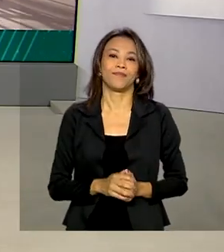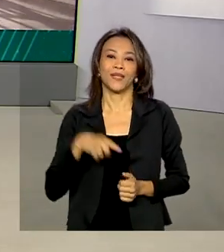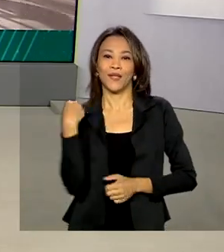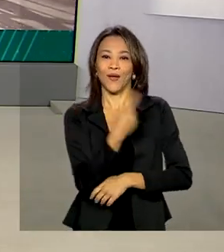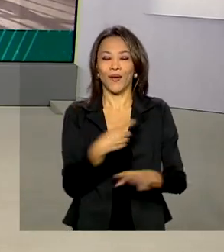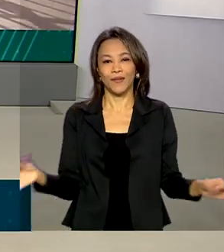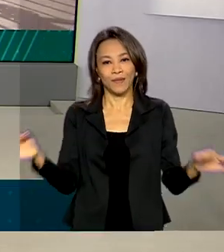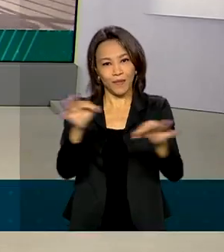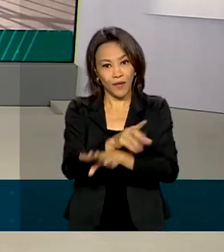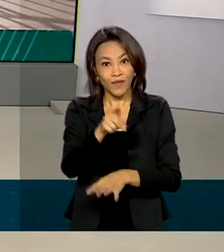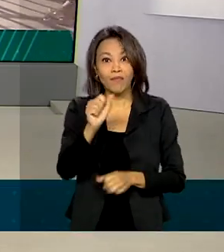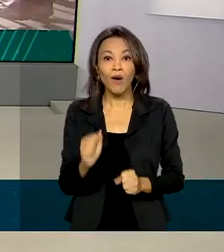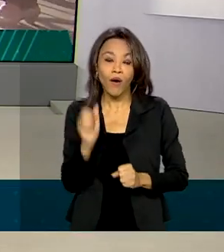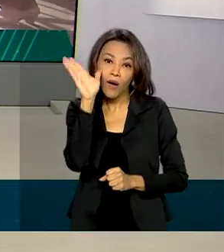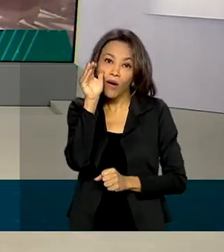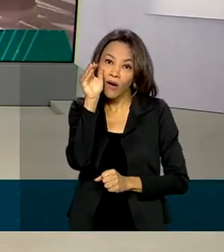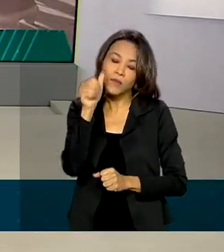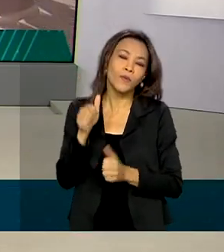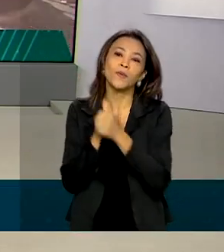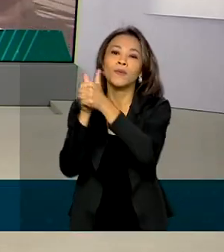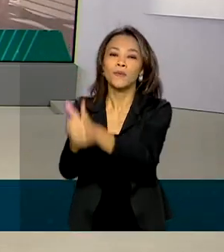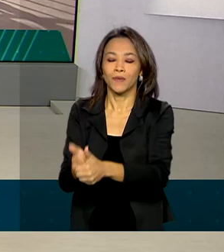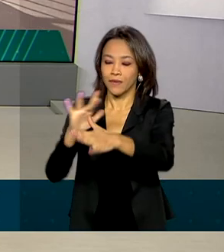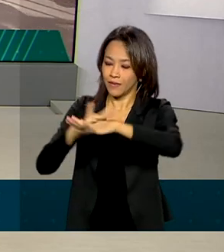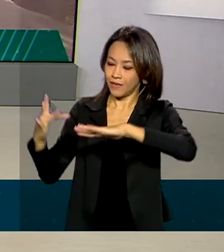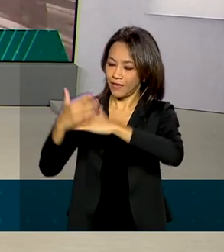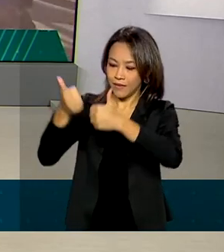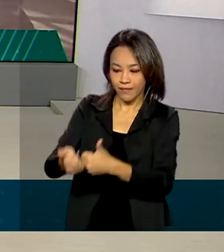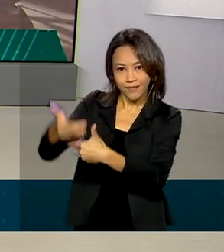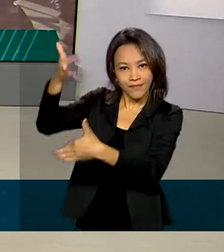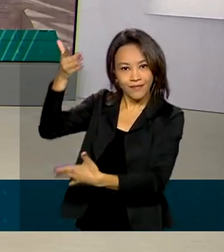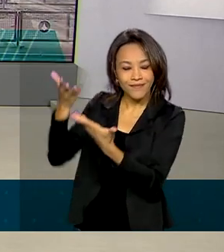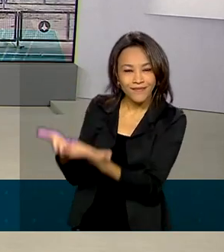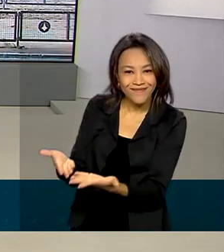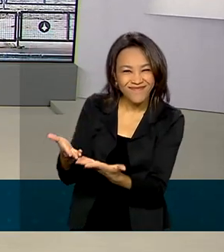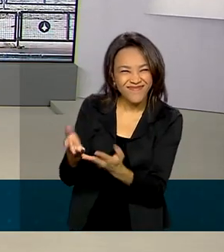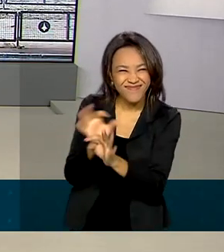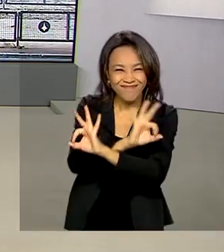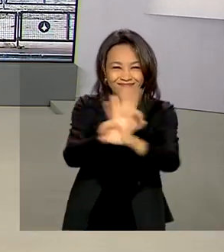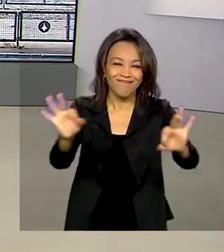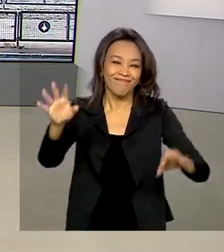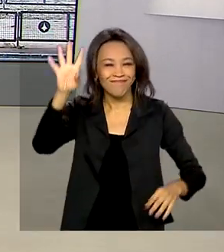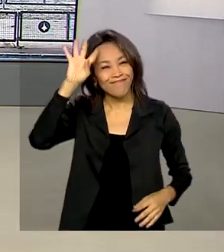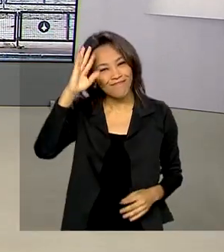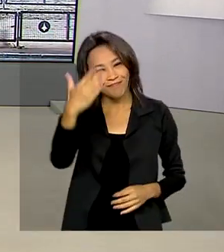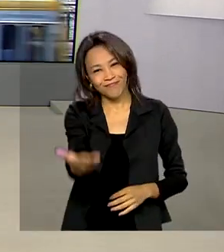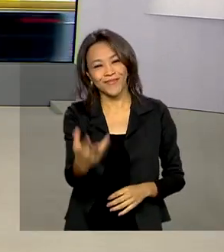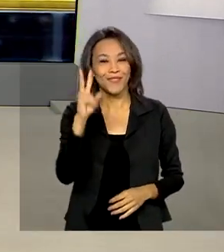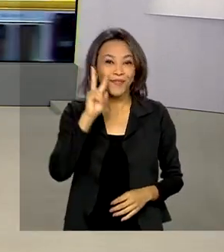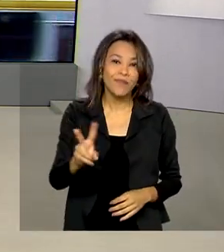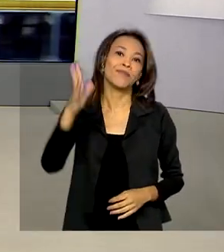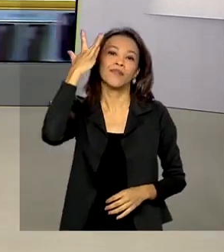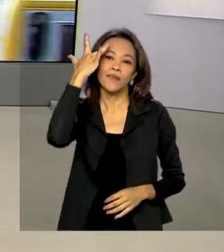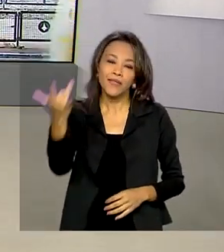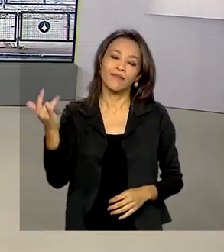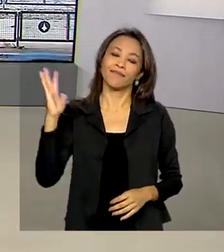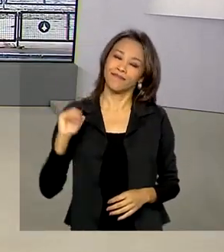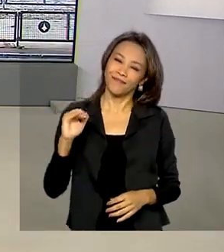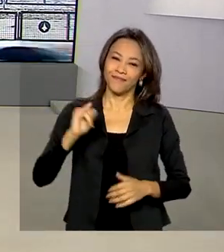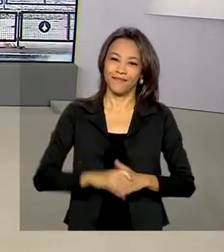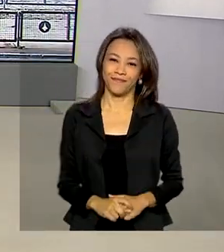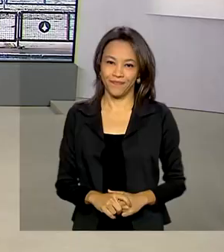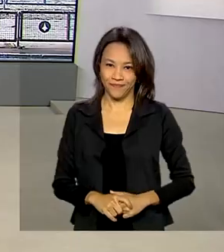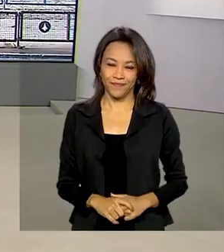Brasil em Dia fica por aqui. Você pode nos acompanhar também pelas redes sociais. Uma excelente quarta-feira para você. Nos vemos amanhã. Até lá.